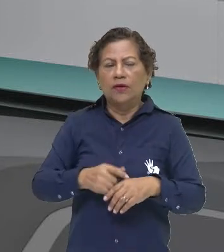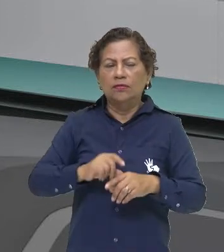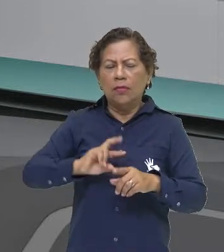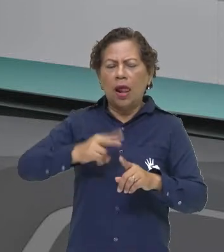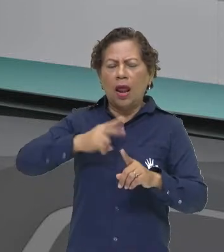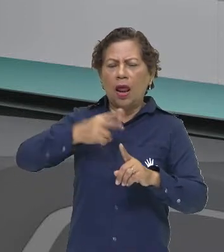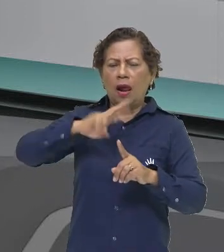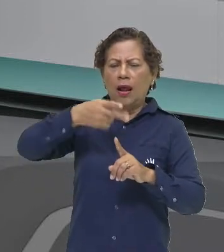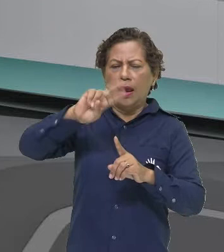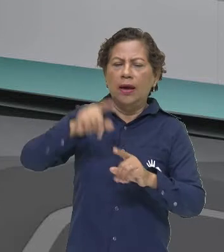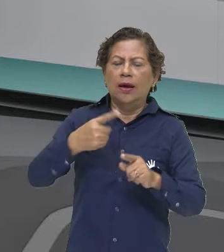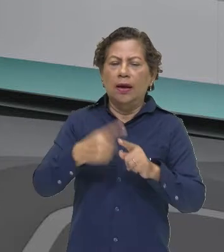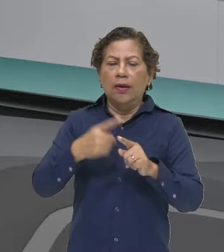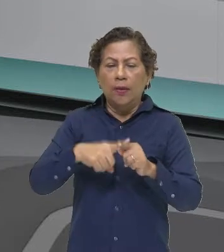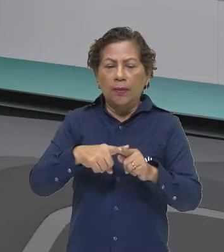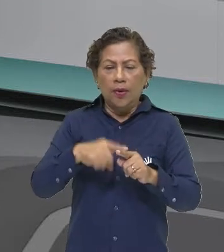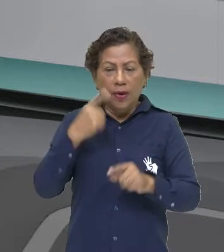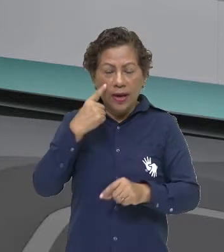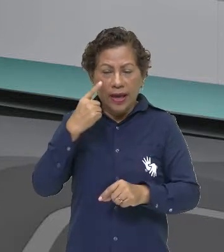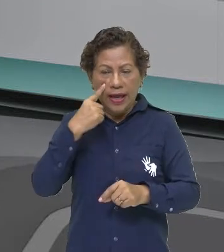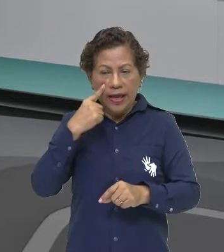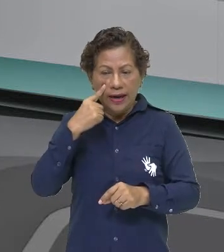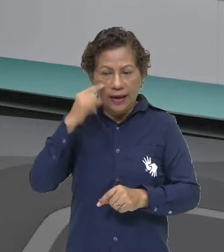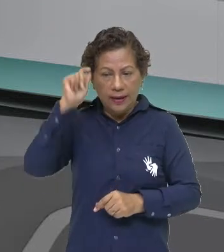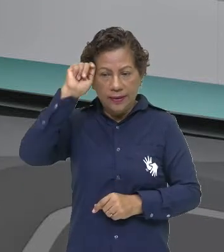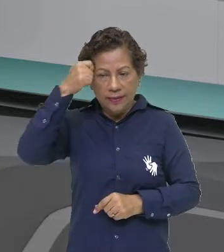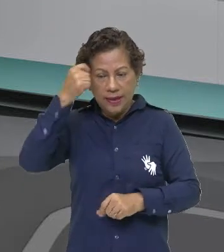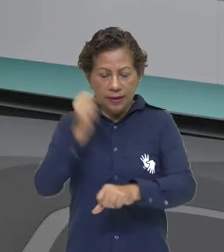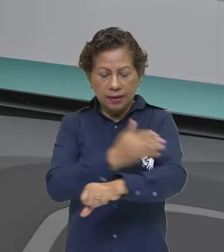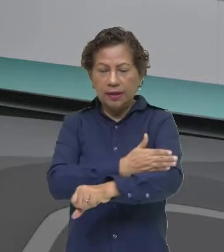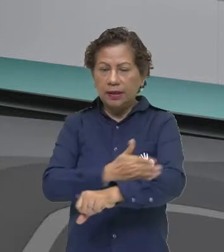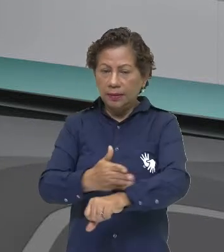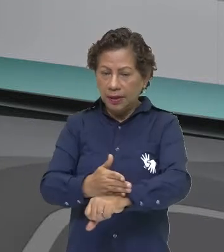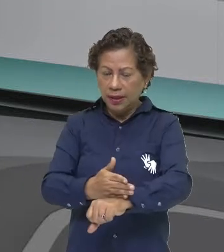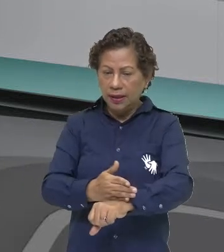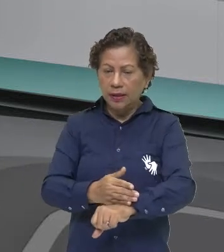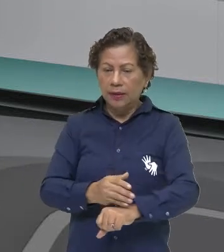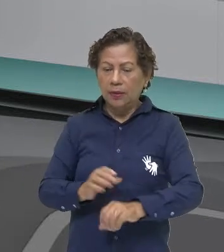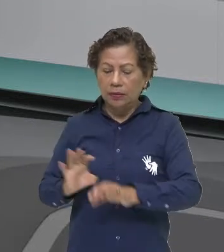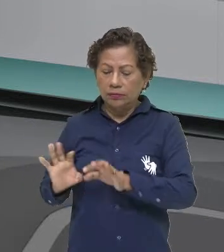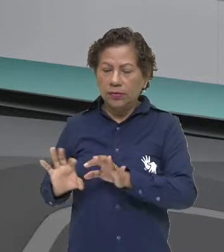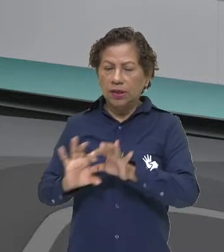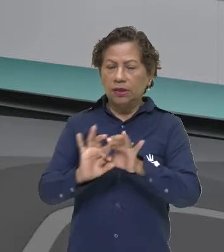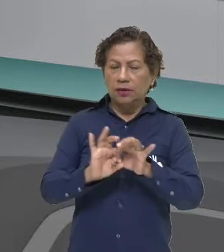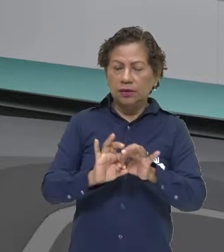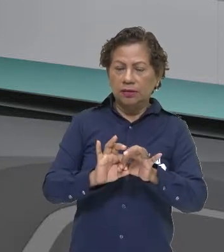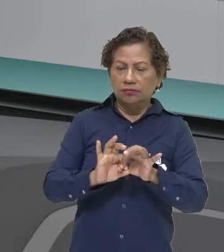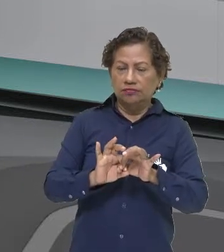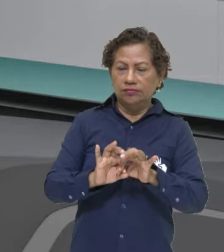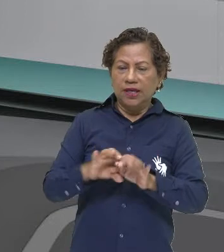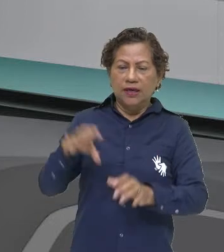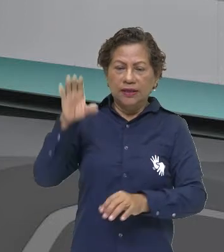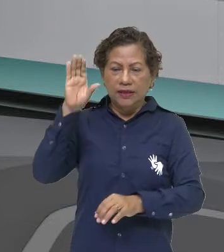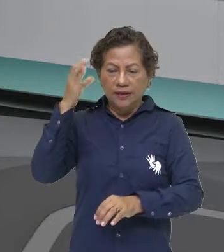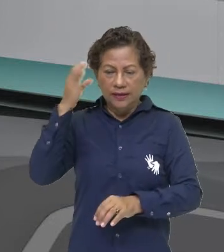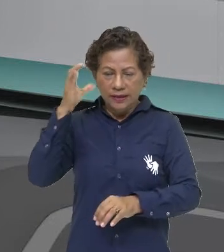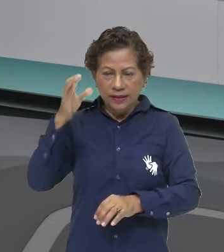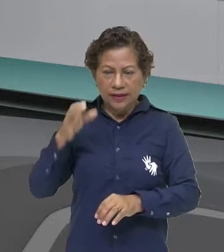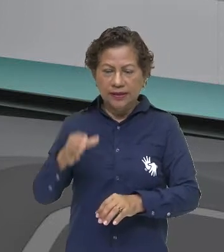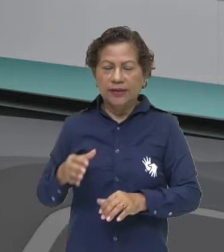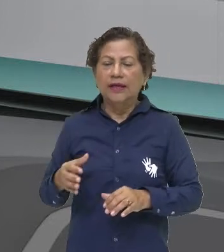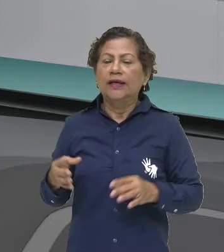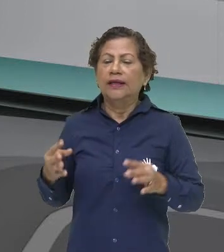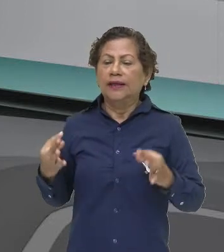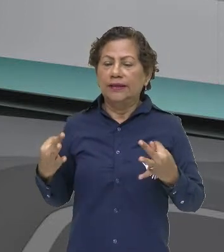colorida, ela é preta e branca. Então, é a união da ciência, da tecnologia e da